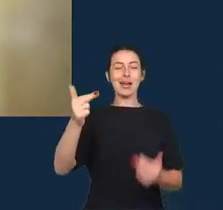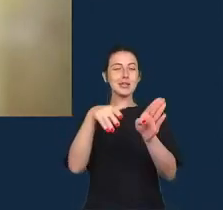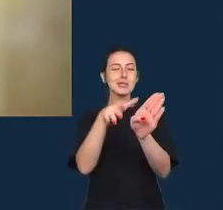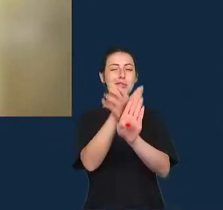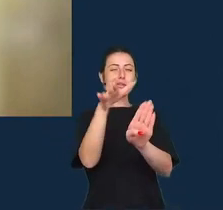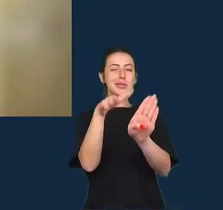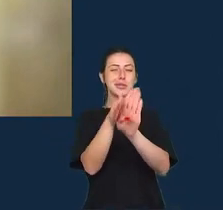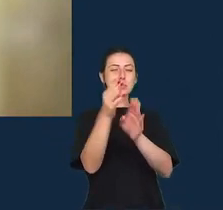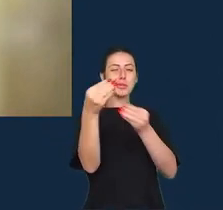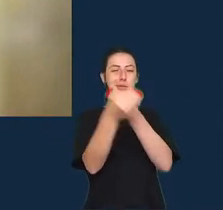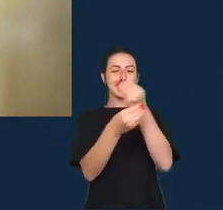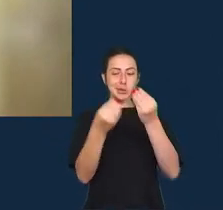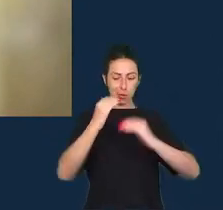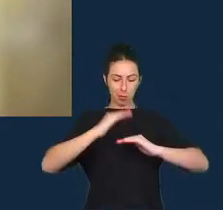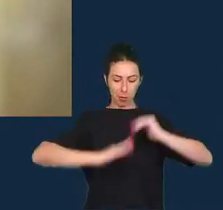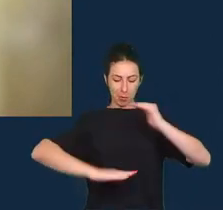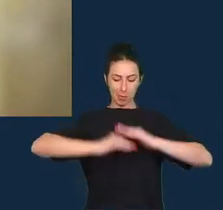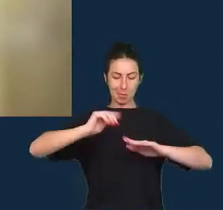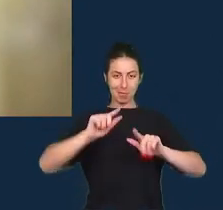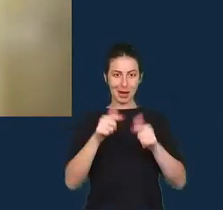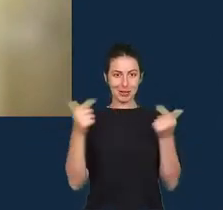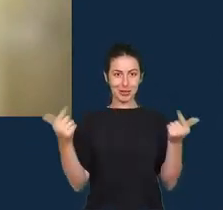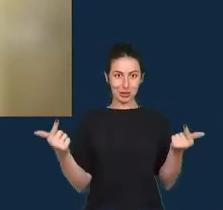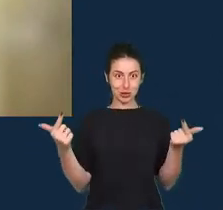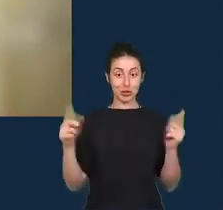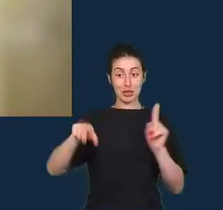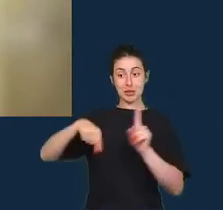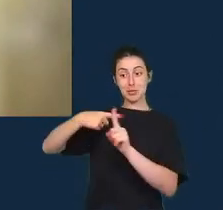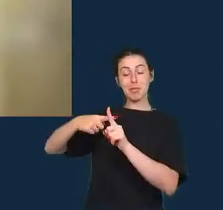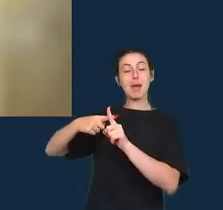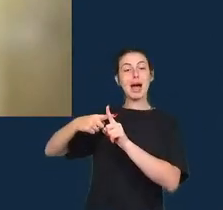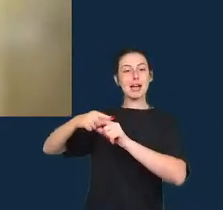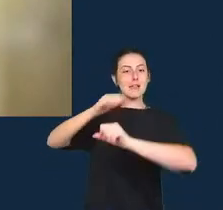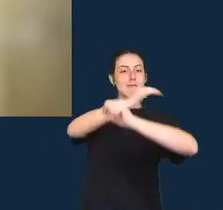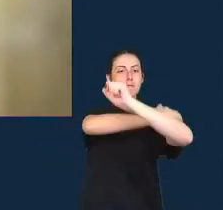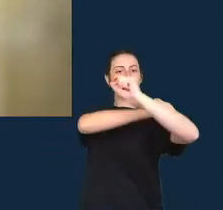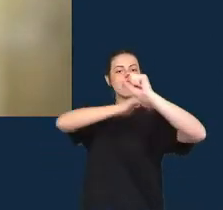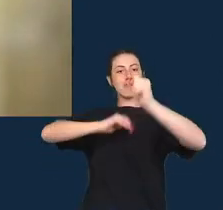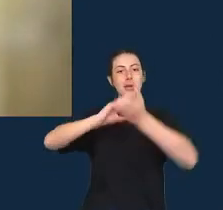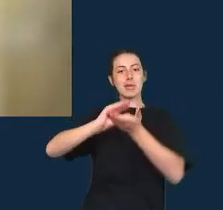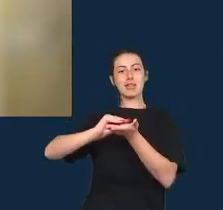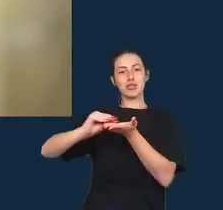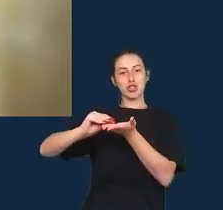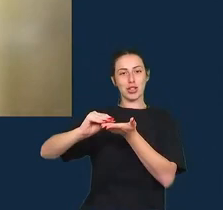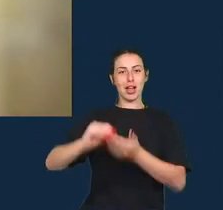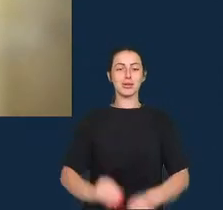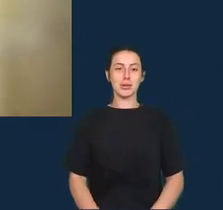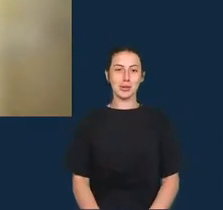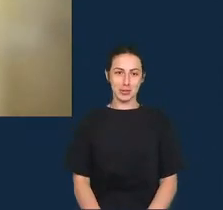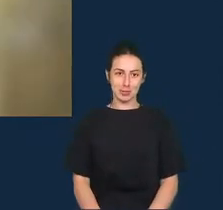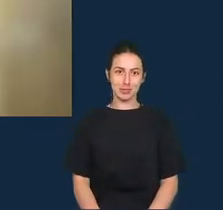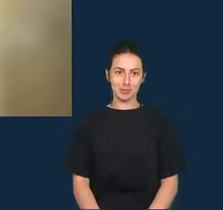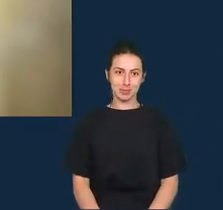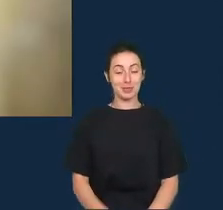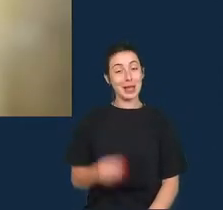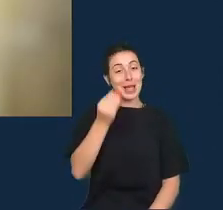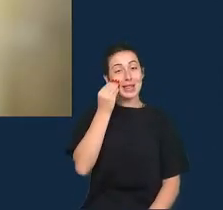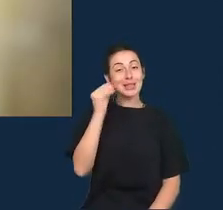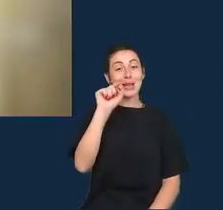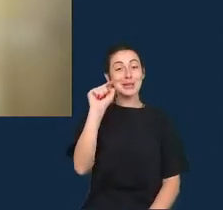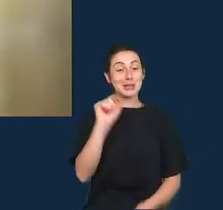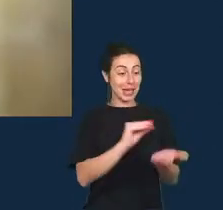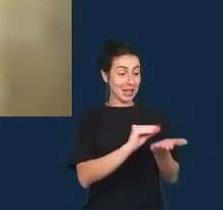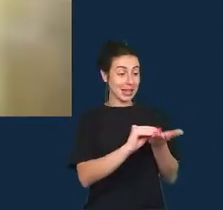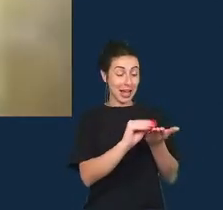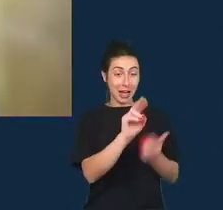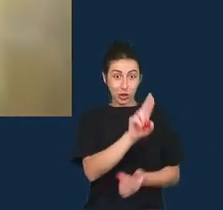conceito de feminismo de dados que basicamente tem a ver com usar dados para desafiar